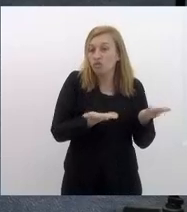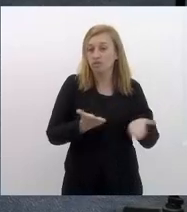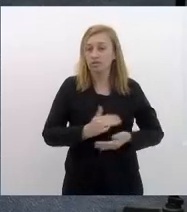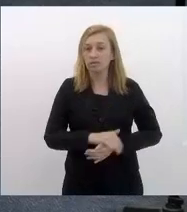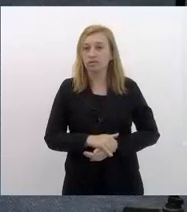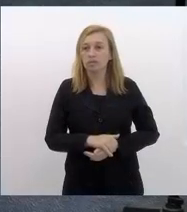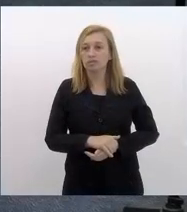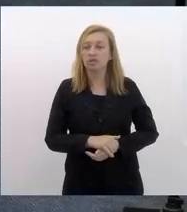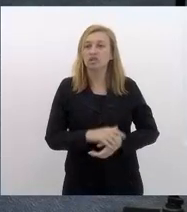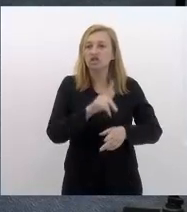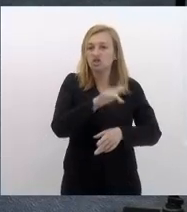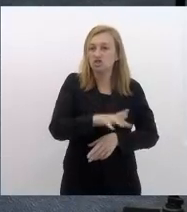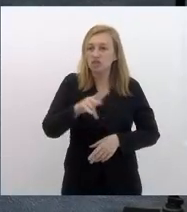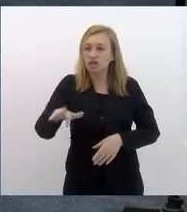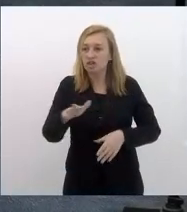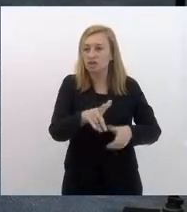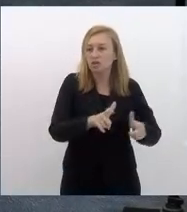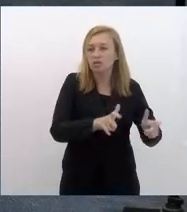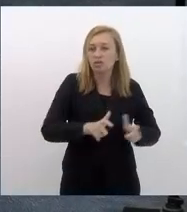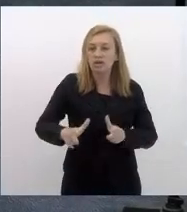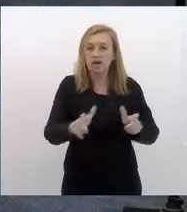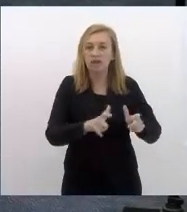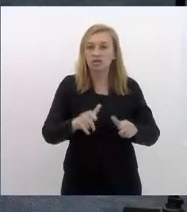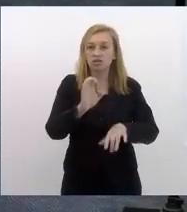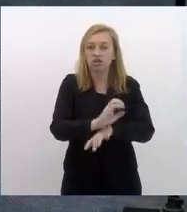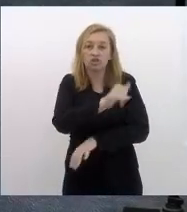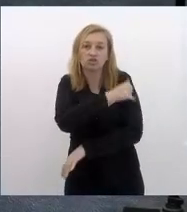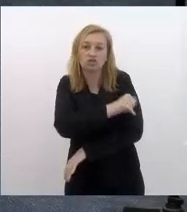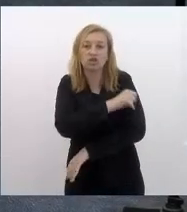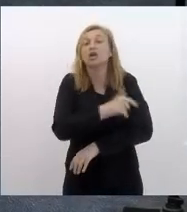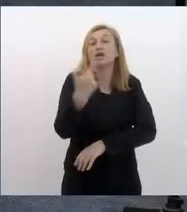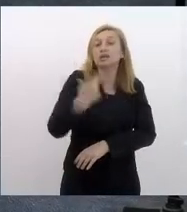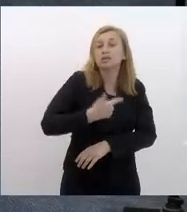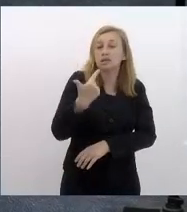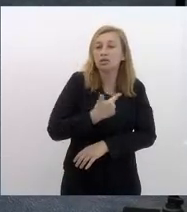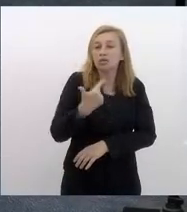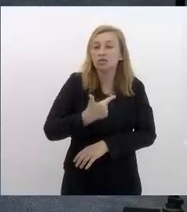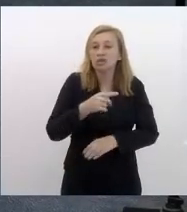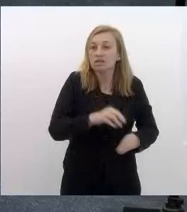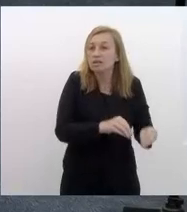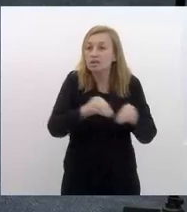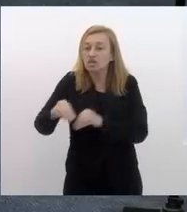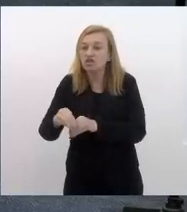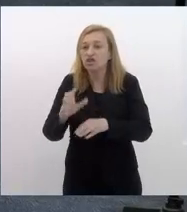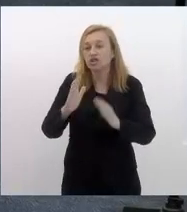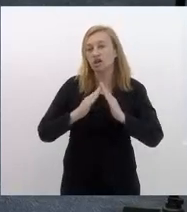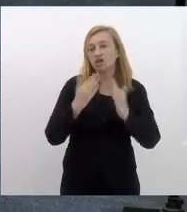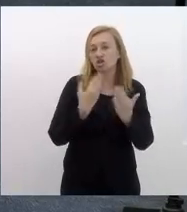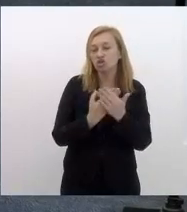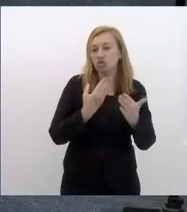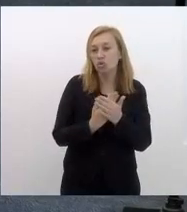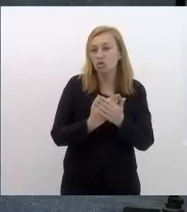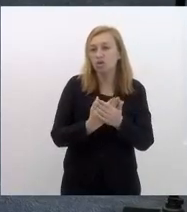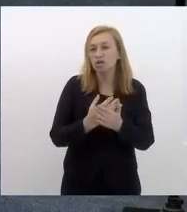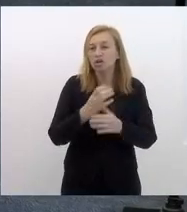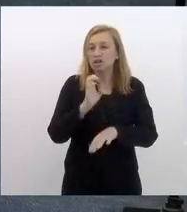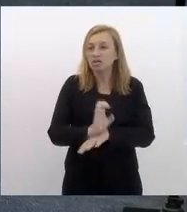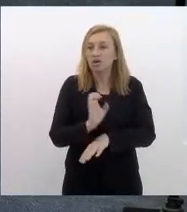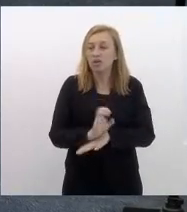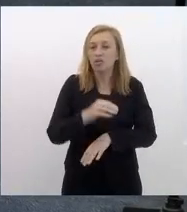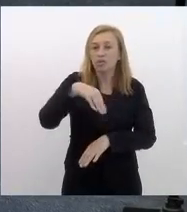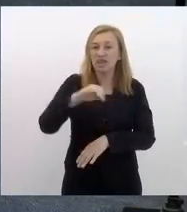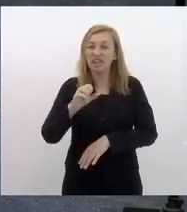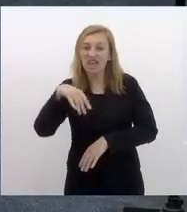nas diferentes regiões do estado do Rio de Janeiro e segundo essa transferência do Colégio Estadual Menezes Vieira que vossa excelência faz